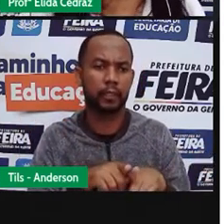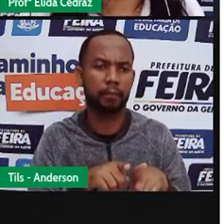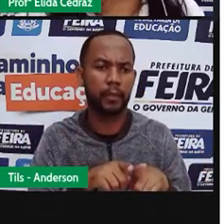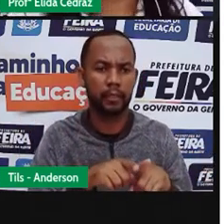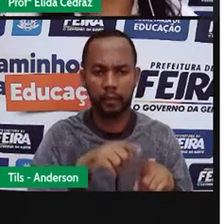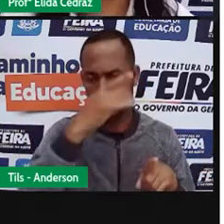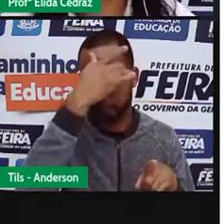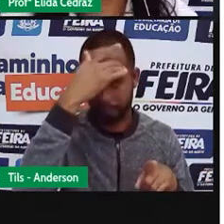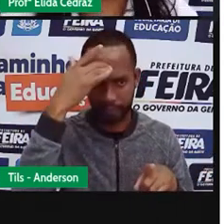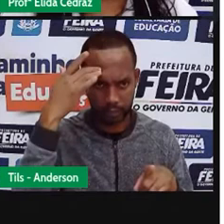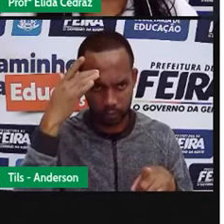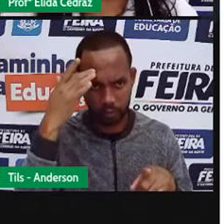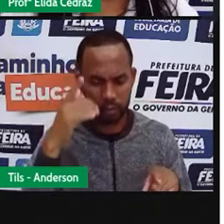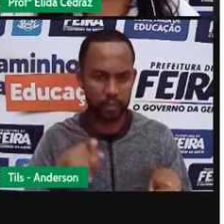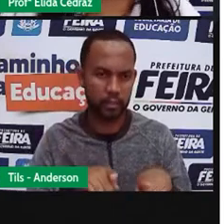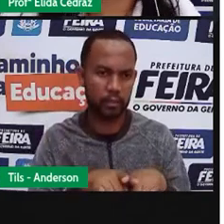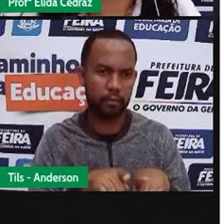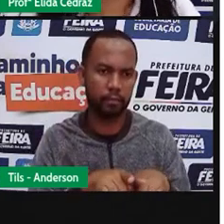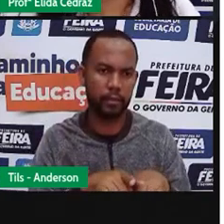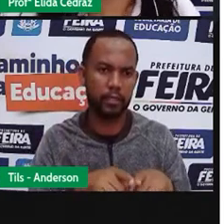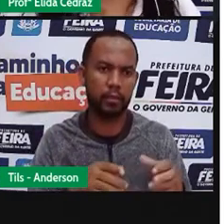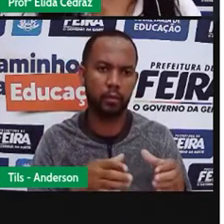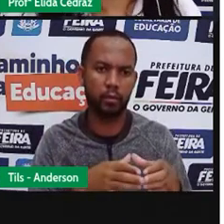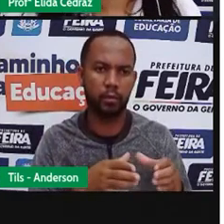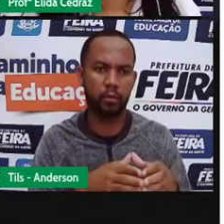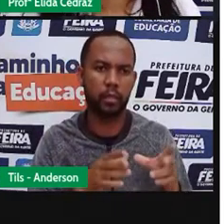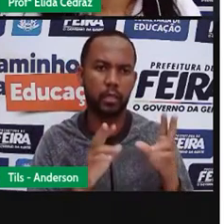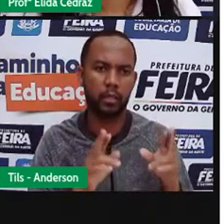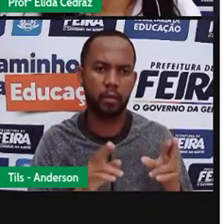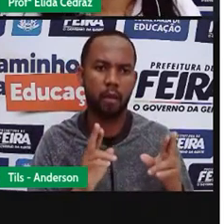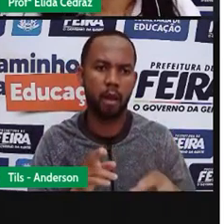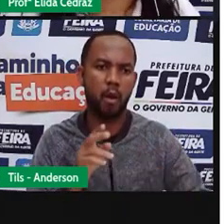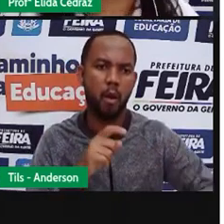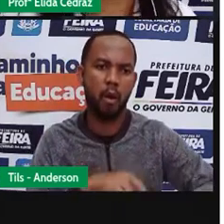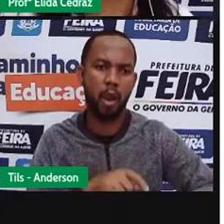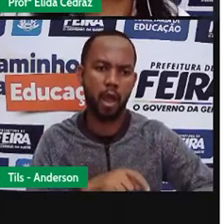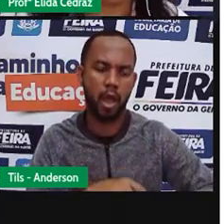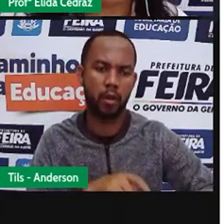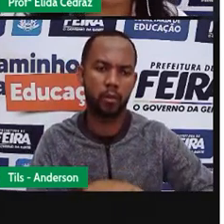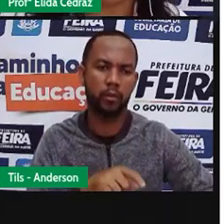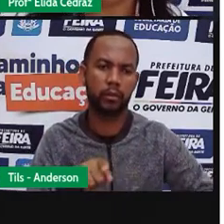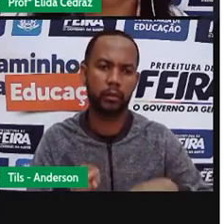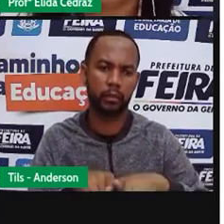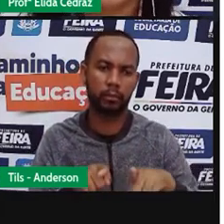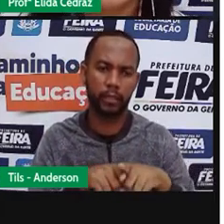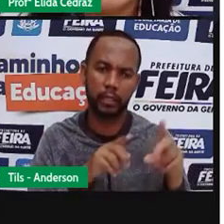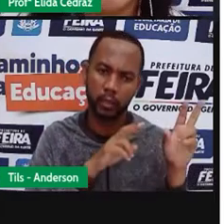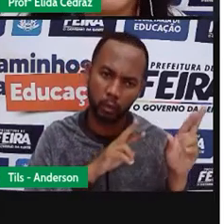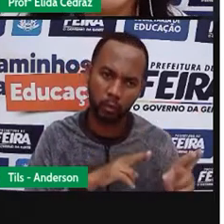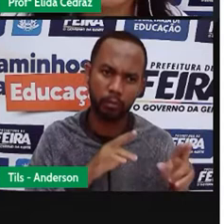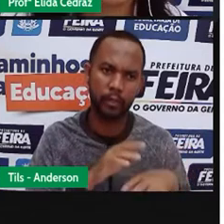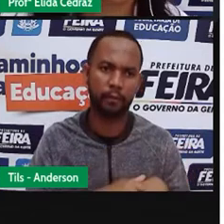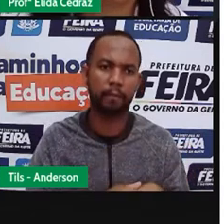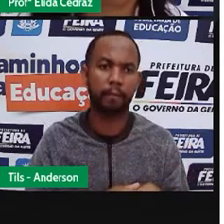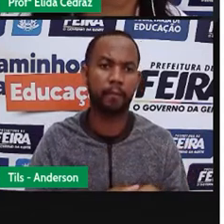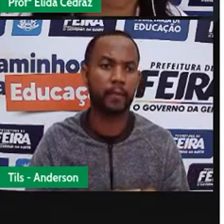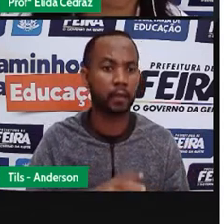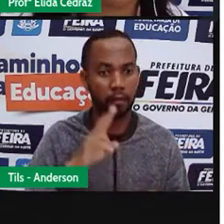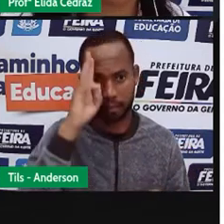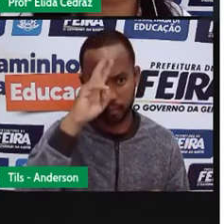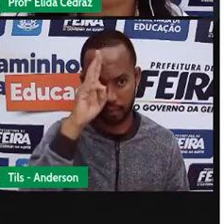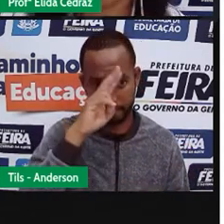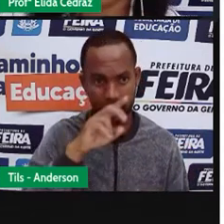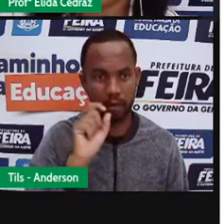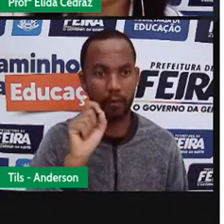pessoa para pessoa. A mesma coisa com o horário de ir dormir. Mas lembrando, criança precisa de, no